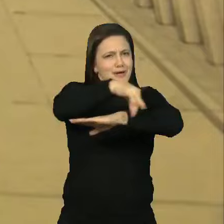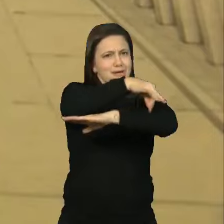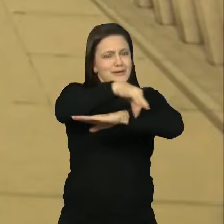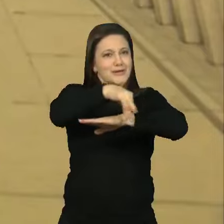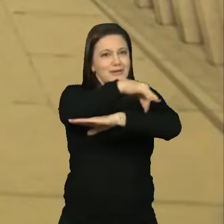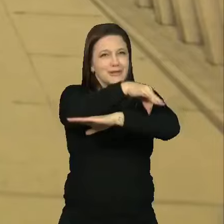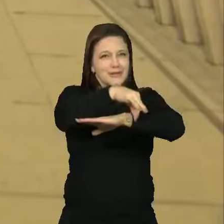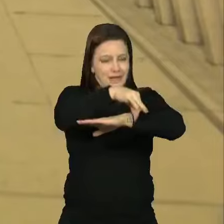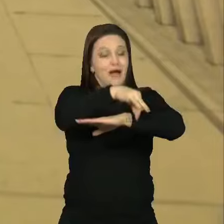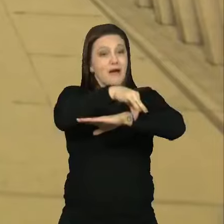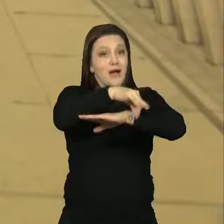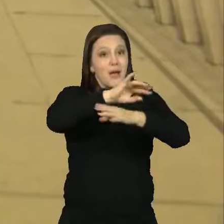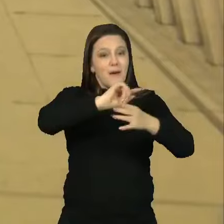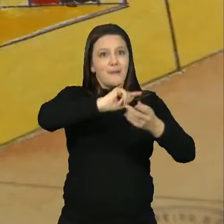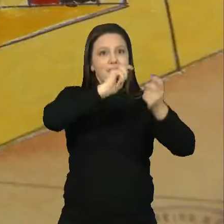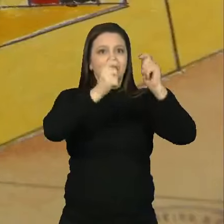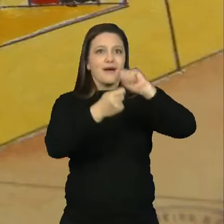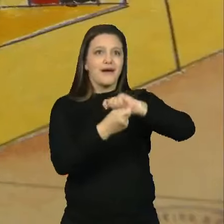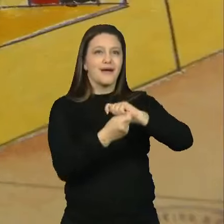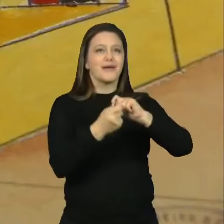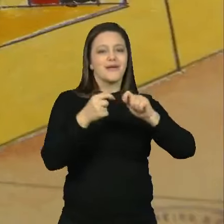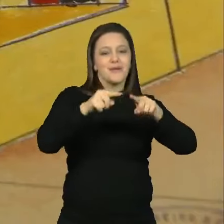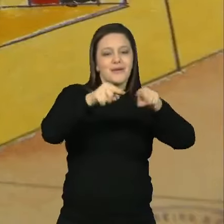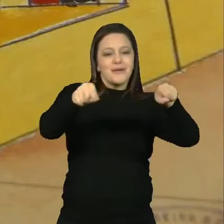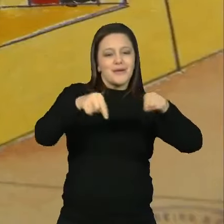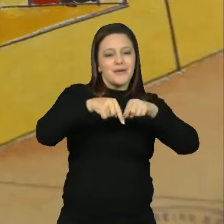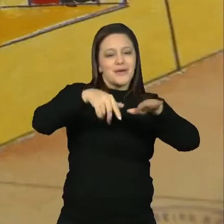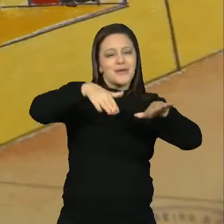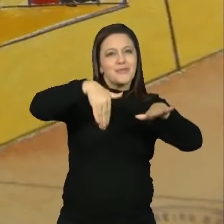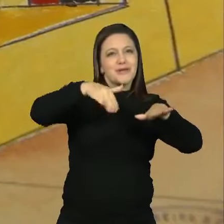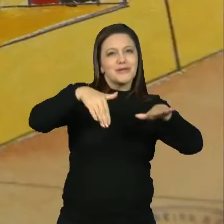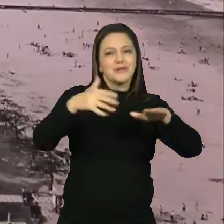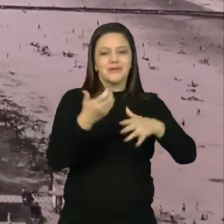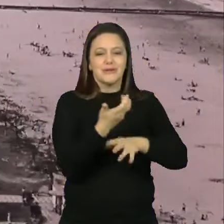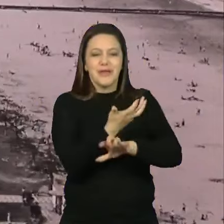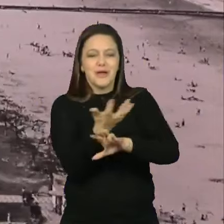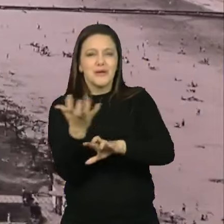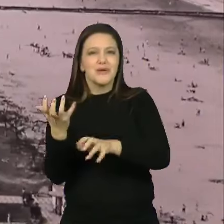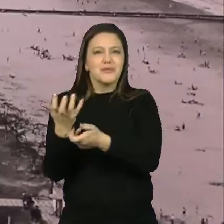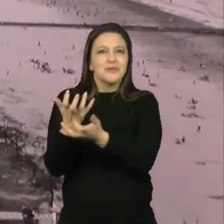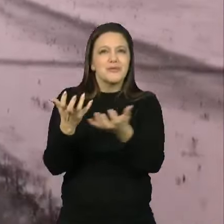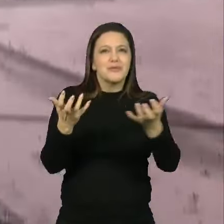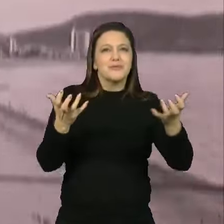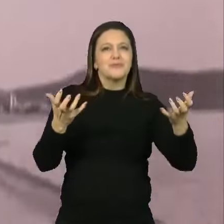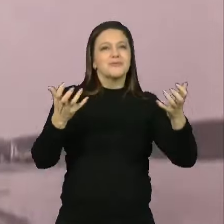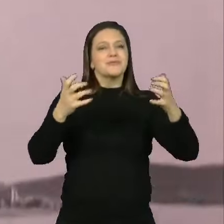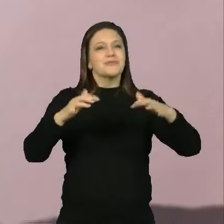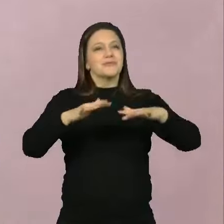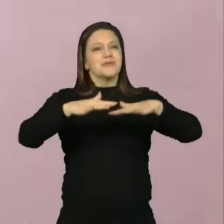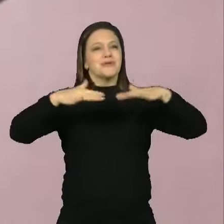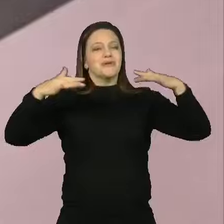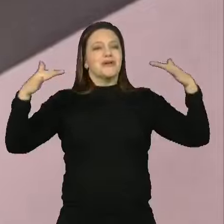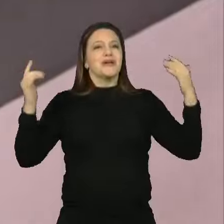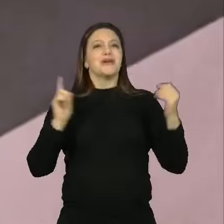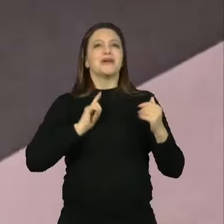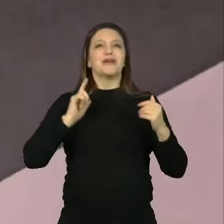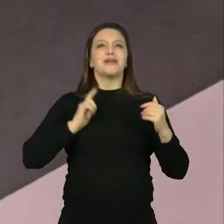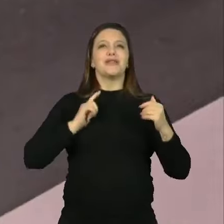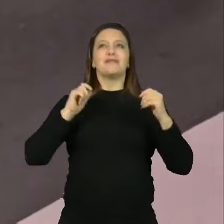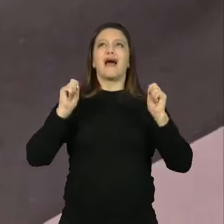sóbria, elementos de tropicalidade, como piscina, como jardins, cobogós, respiração. O prédio tem uma